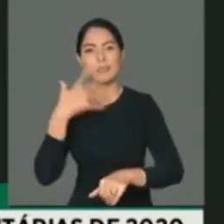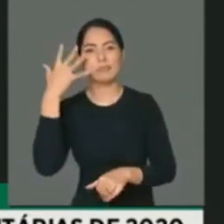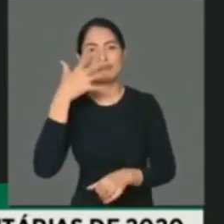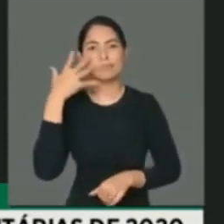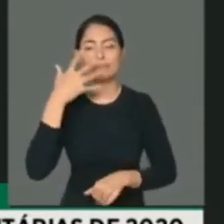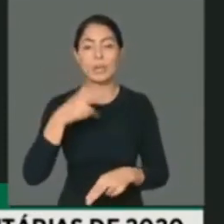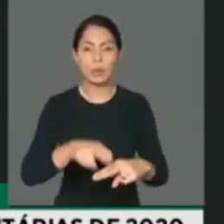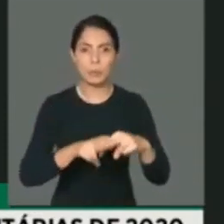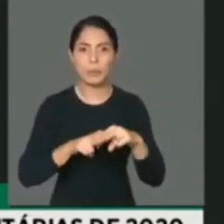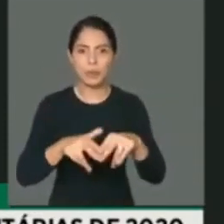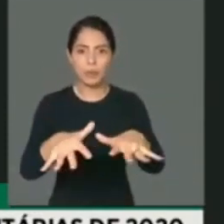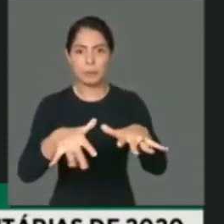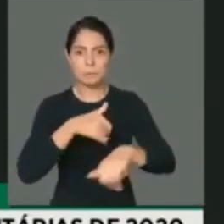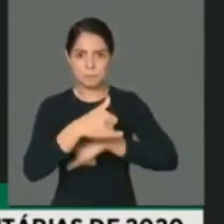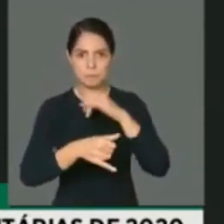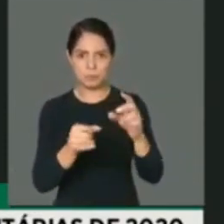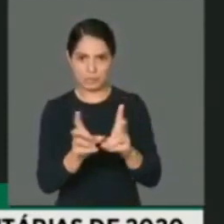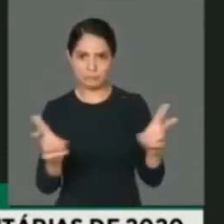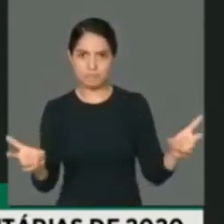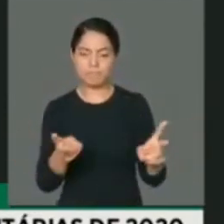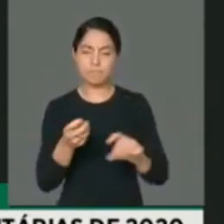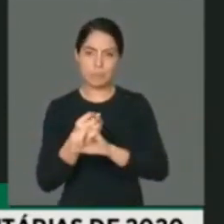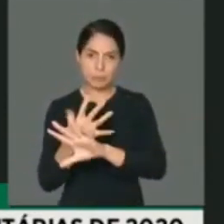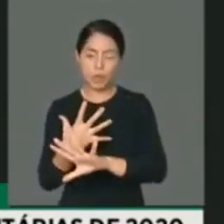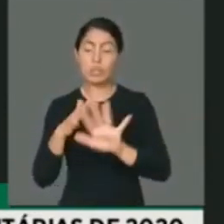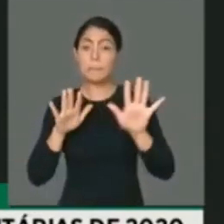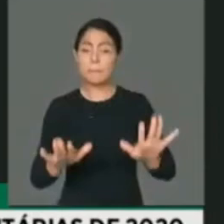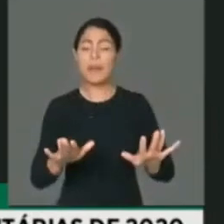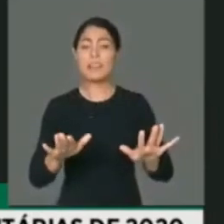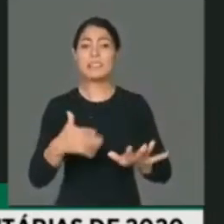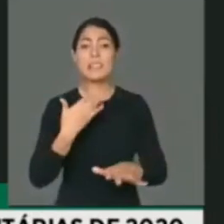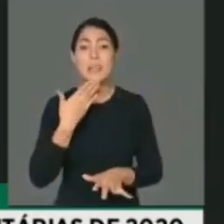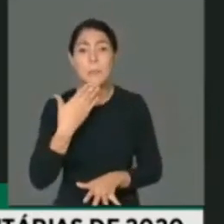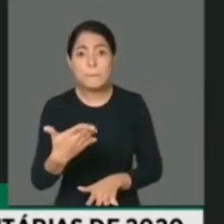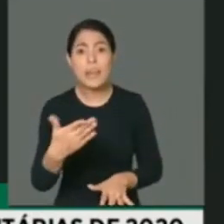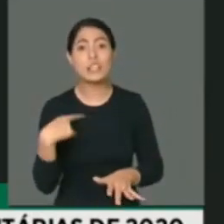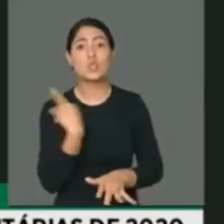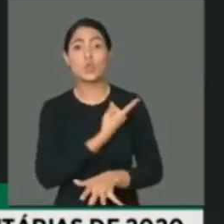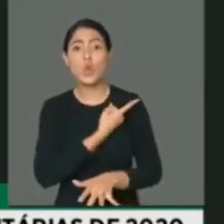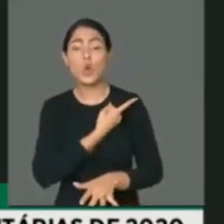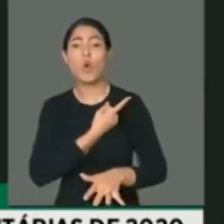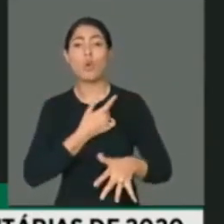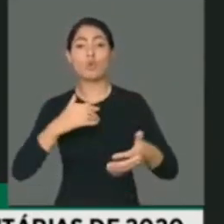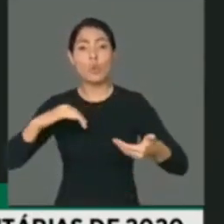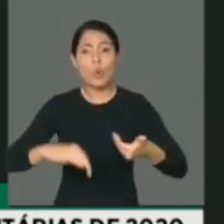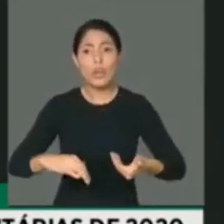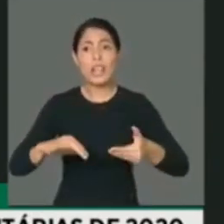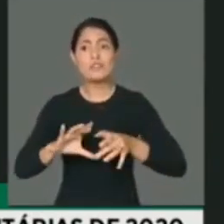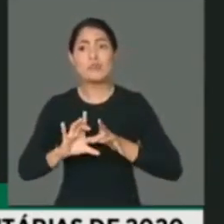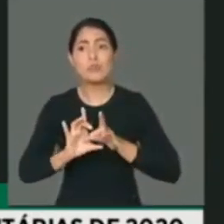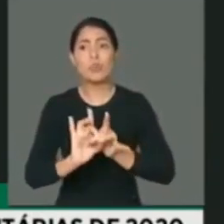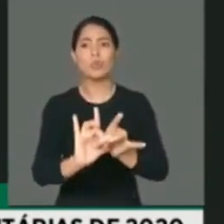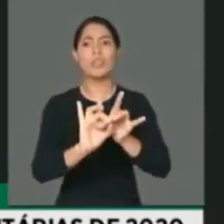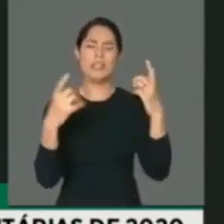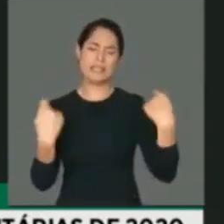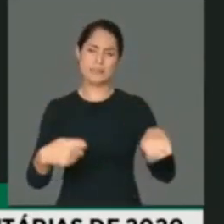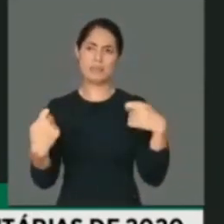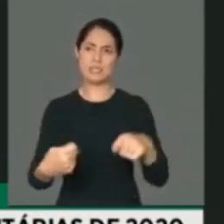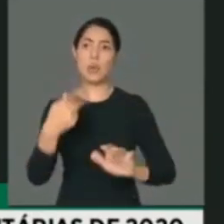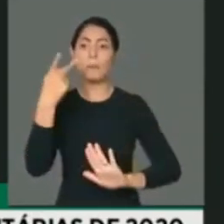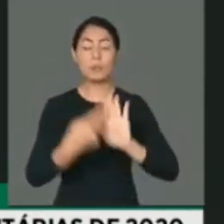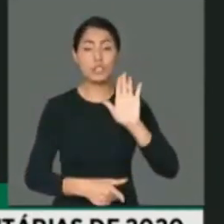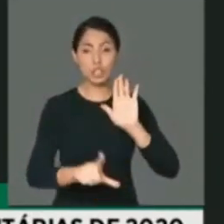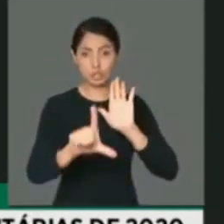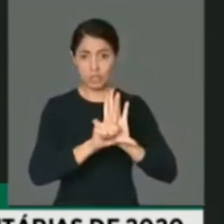remota, peço aqui a união do parlamento, do congresso, para que possamos aprovar os projetos de lei